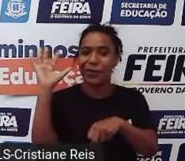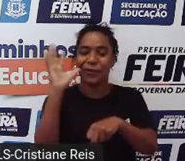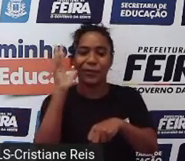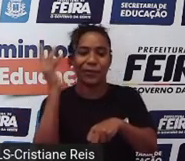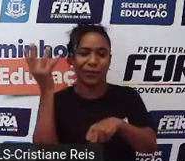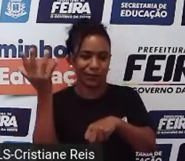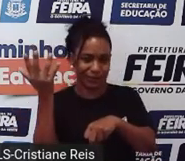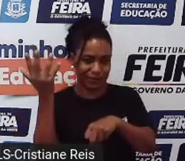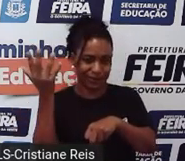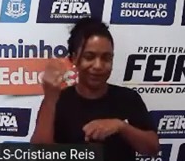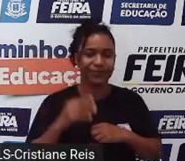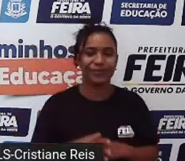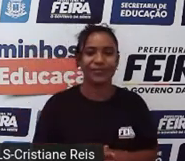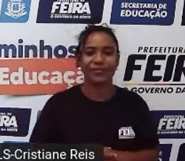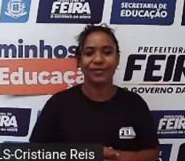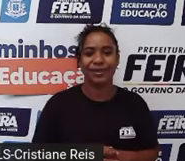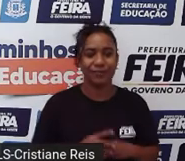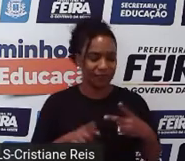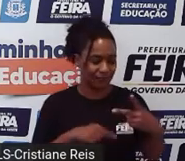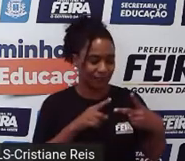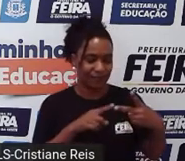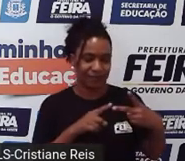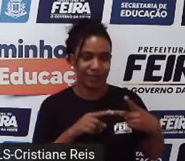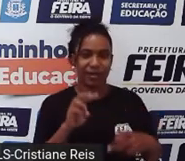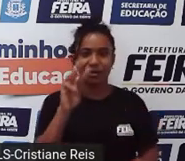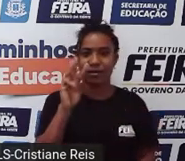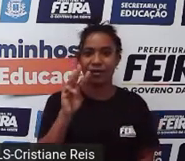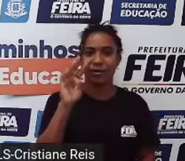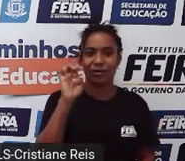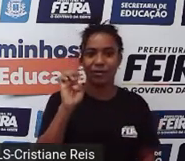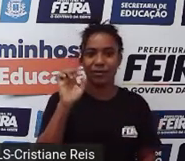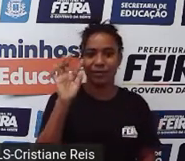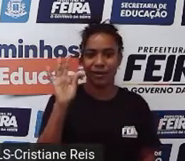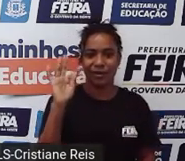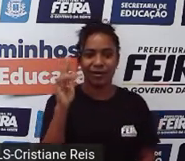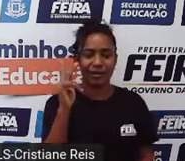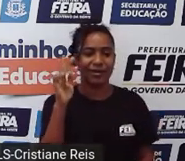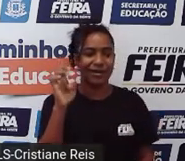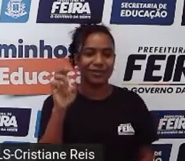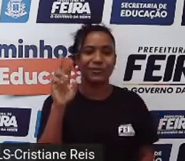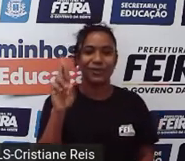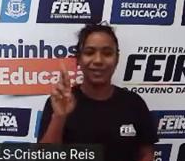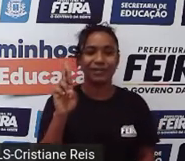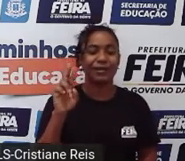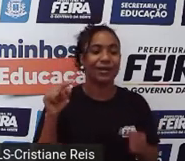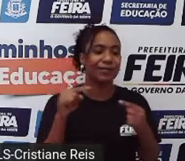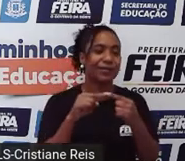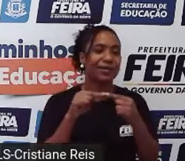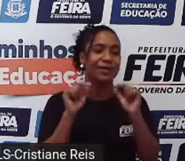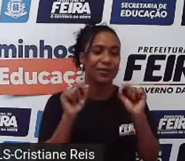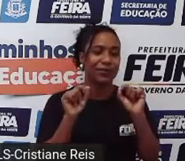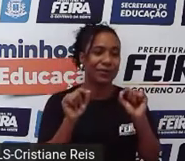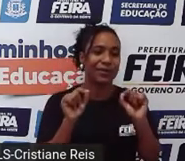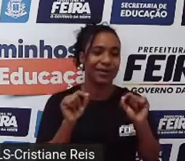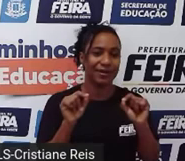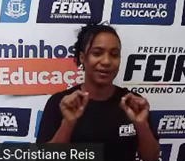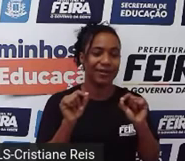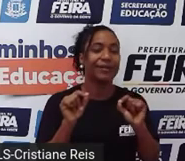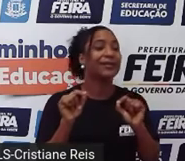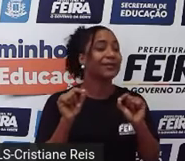Já o weather, eu utilizo para me referir ao tempo, mas no que diz respeito às condições